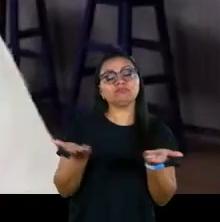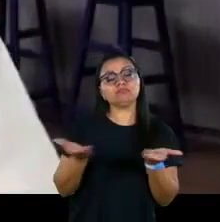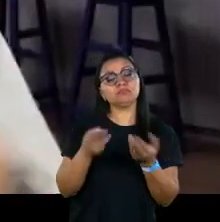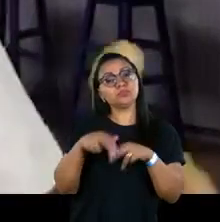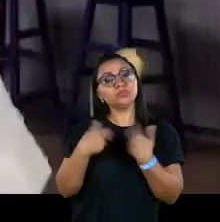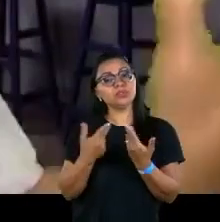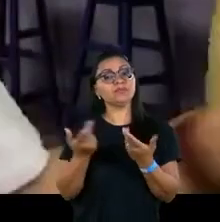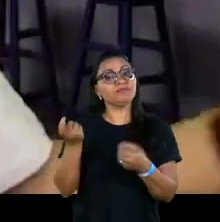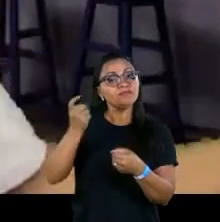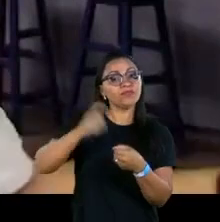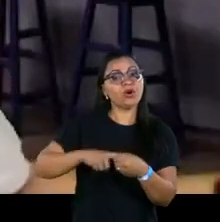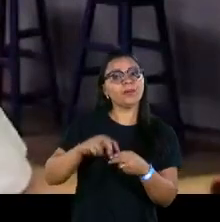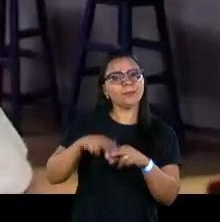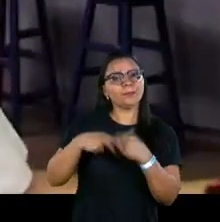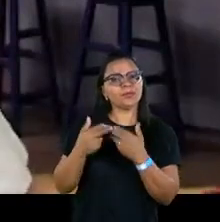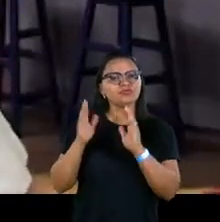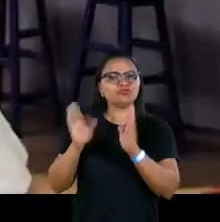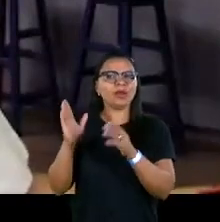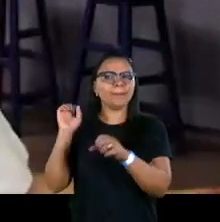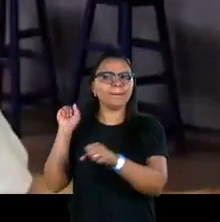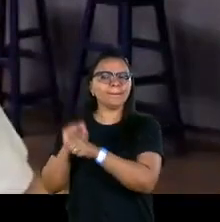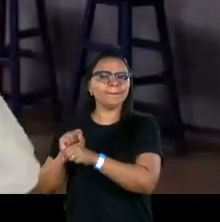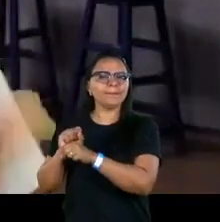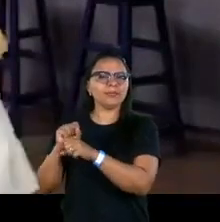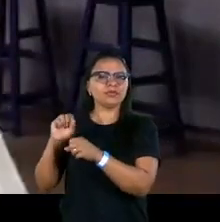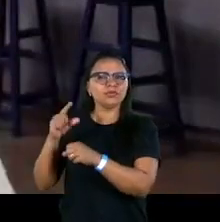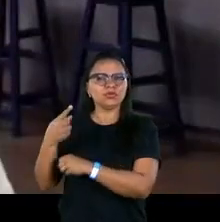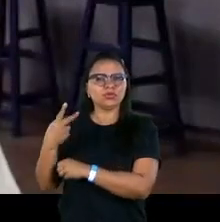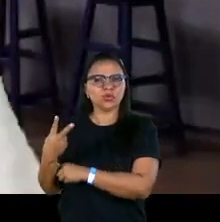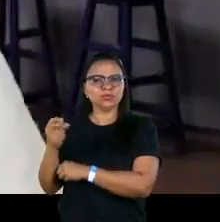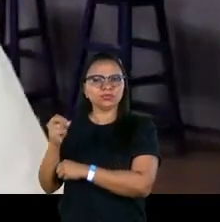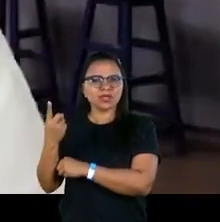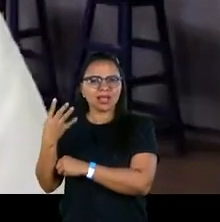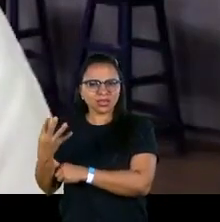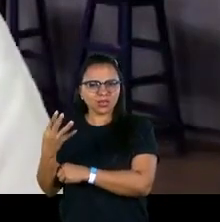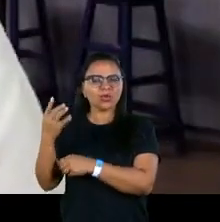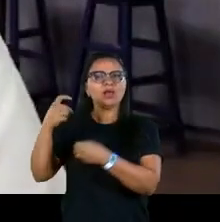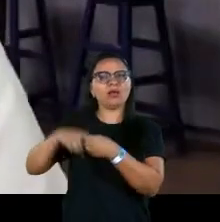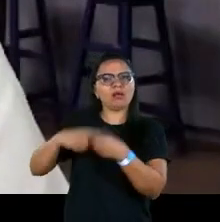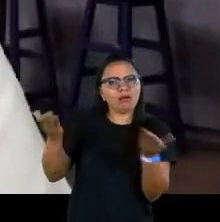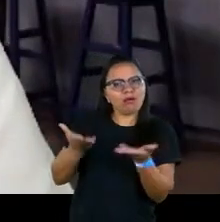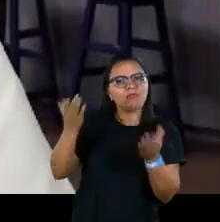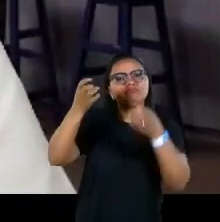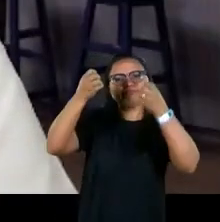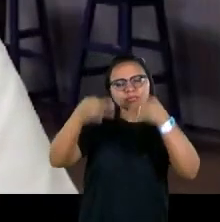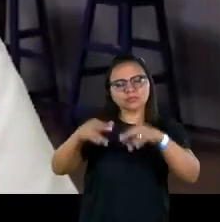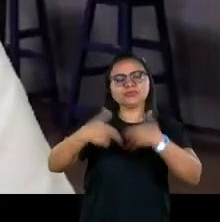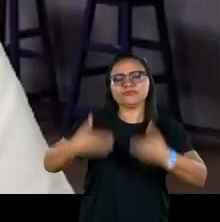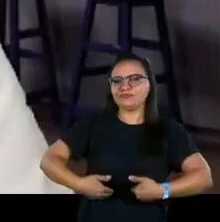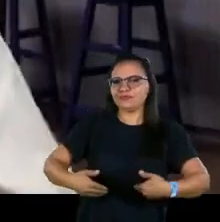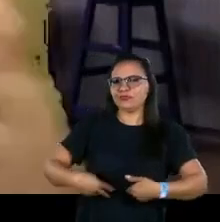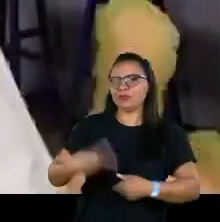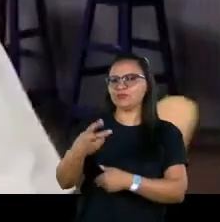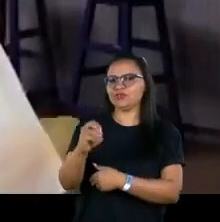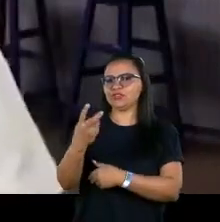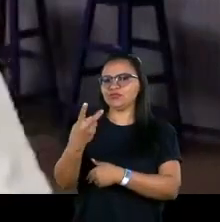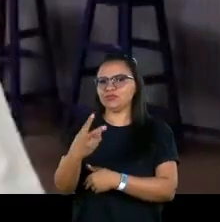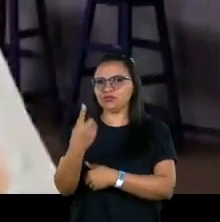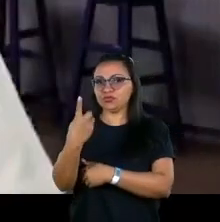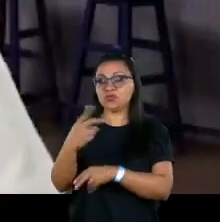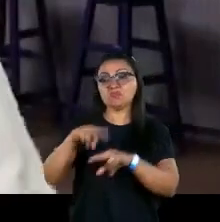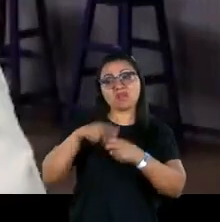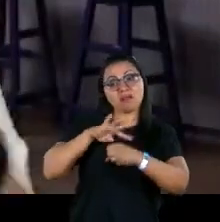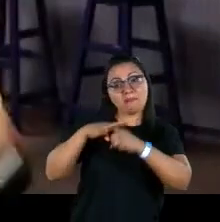que estamos voltando, depois de sair do mapa da fome em 2014, por a gente está voltando a falar da fome agora em 2021, se isso foi